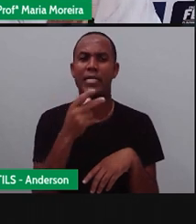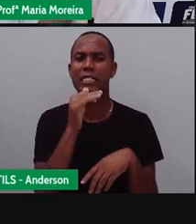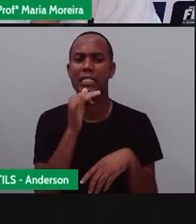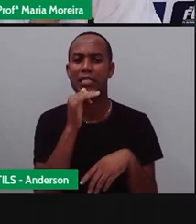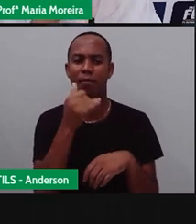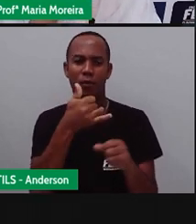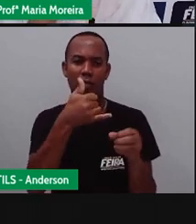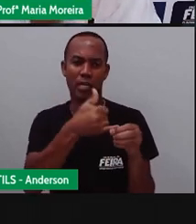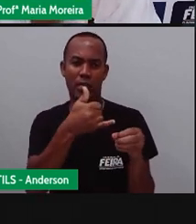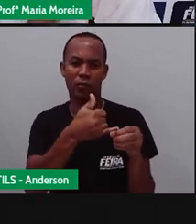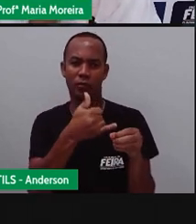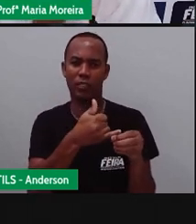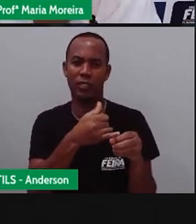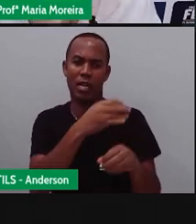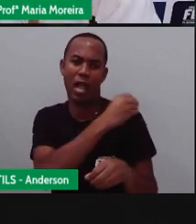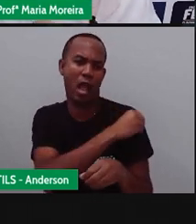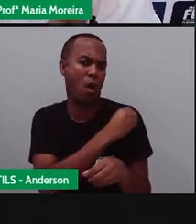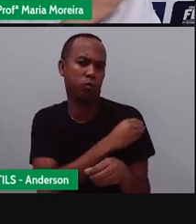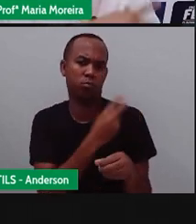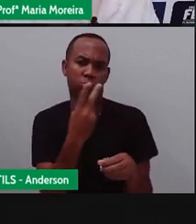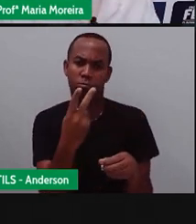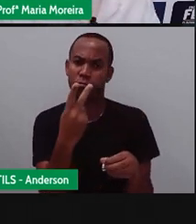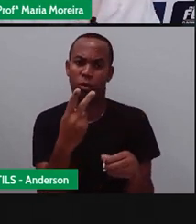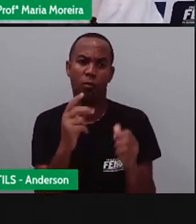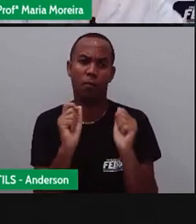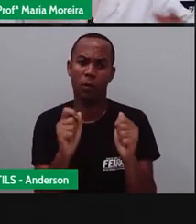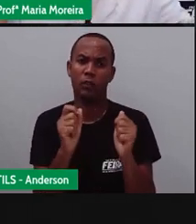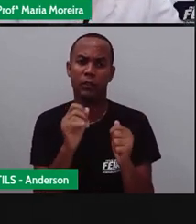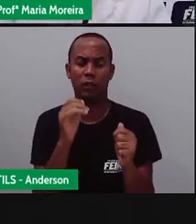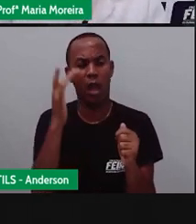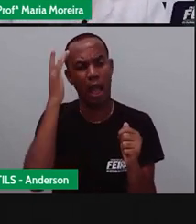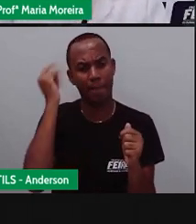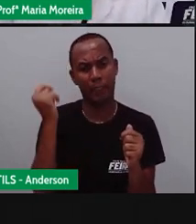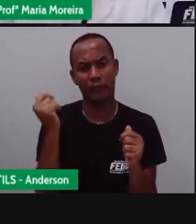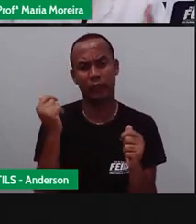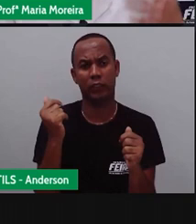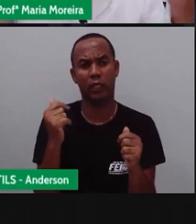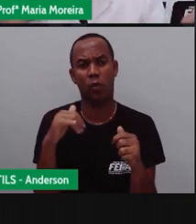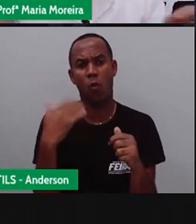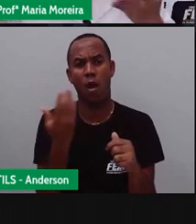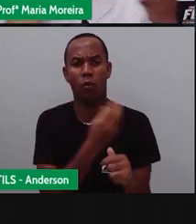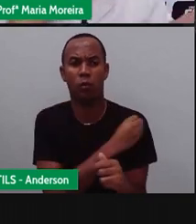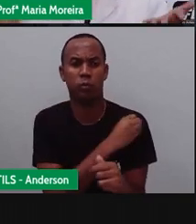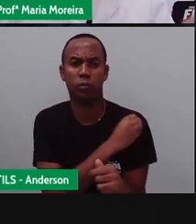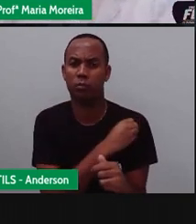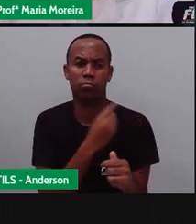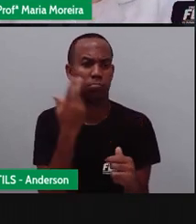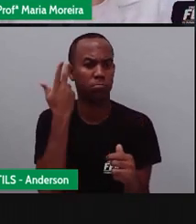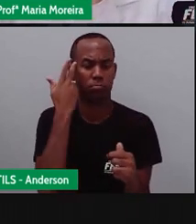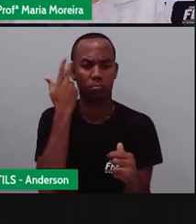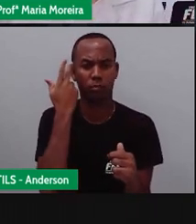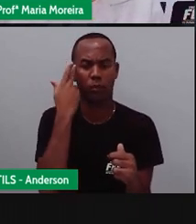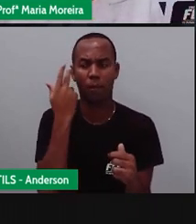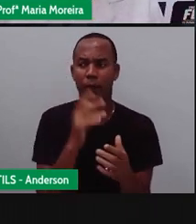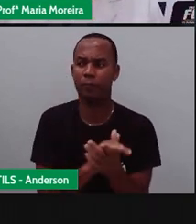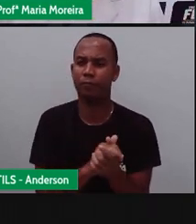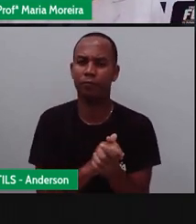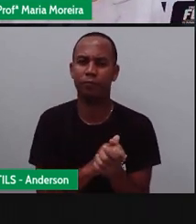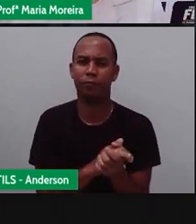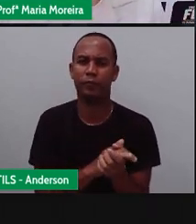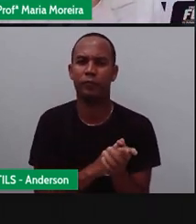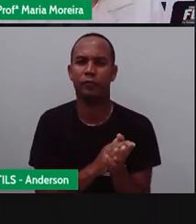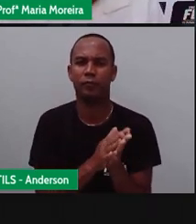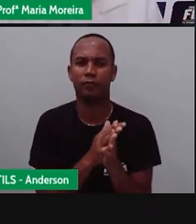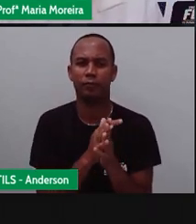carro hoje você pode escolher. Se você hoje vai abastecer com a gasolina, se você vai abastecer com álcool. Porque ele vai funcionar aí com esses dois